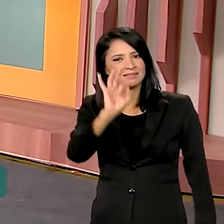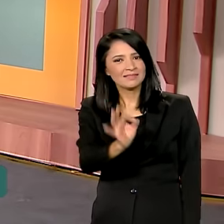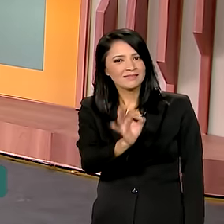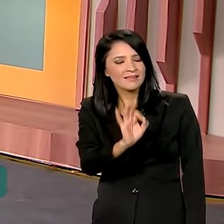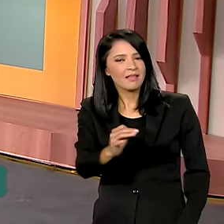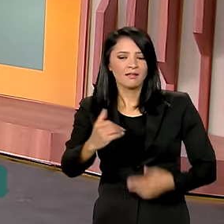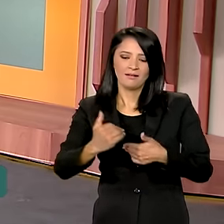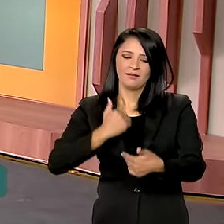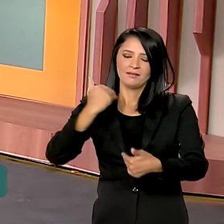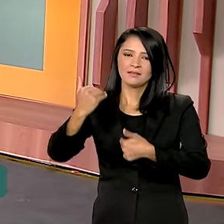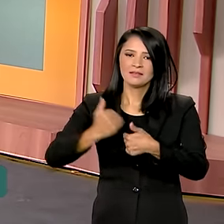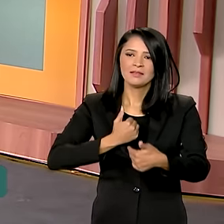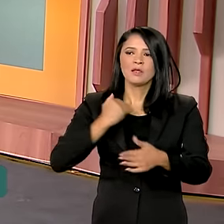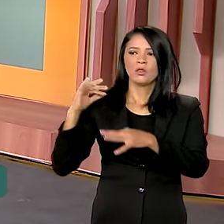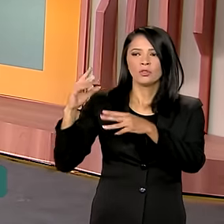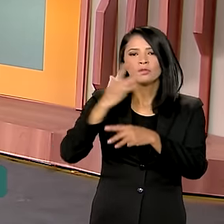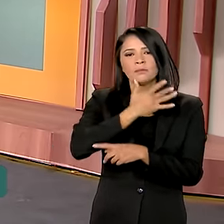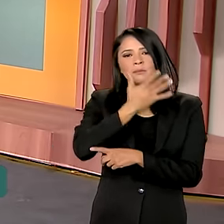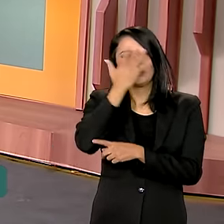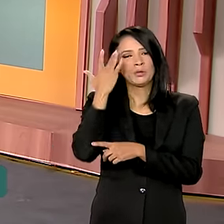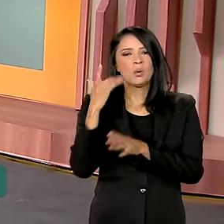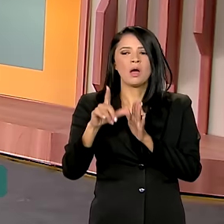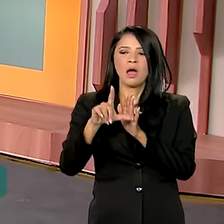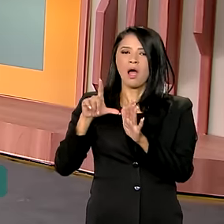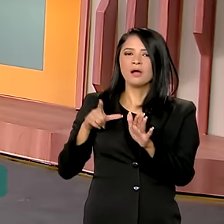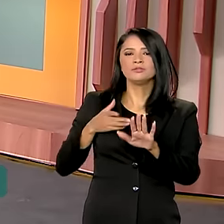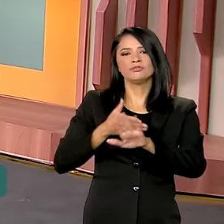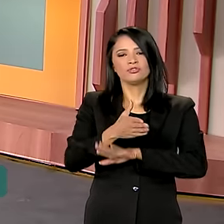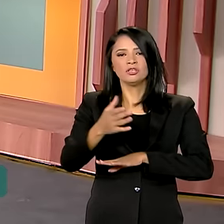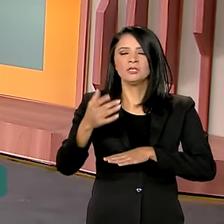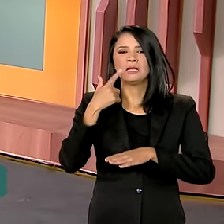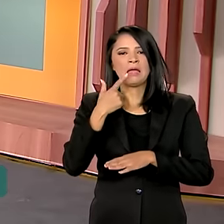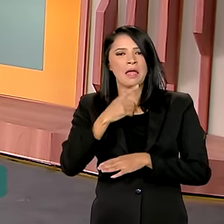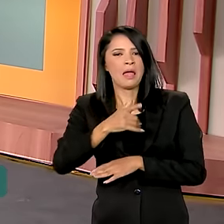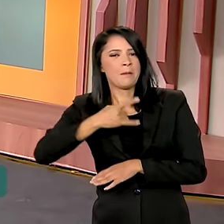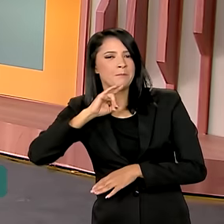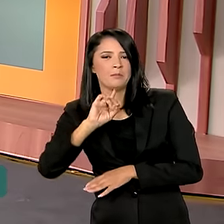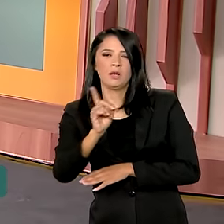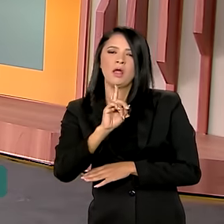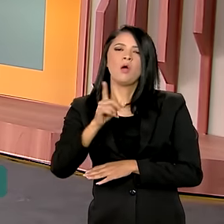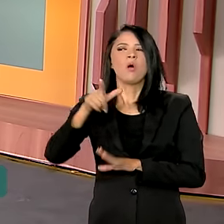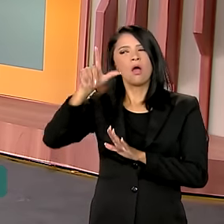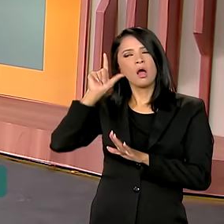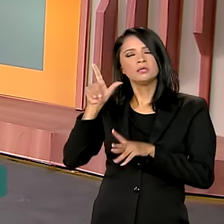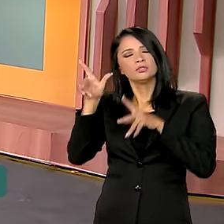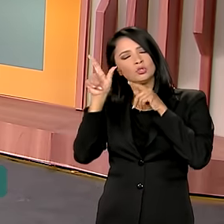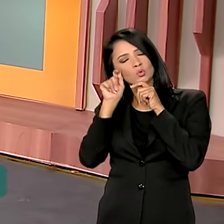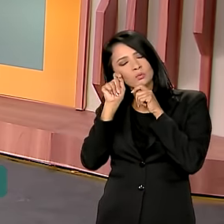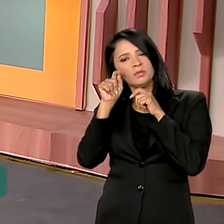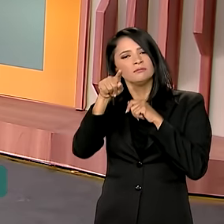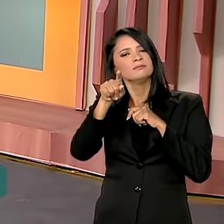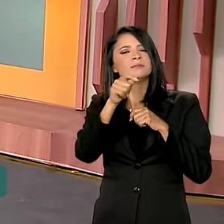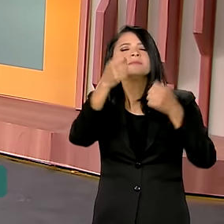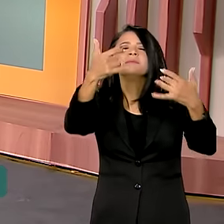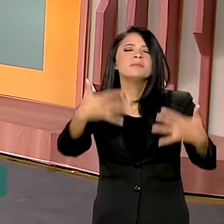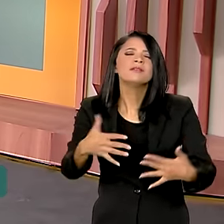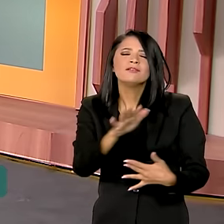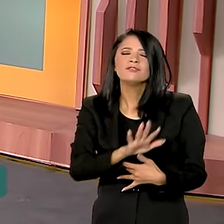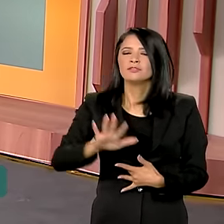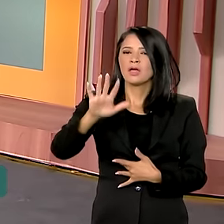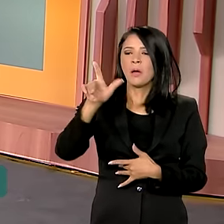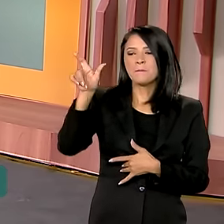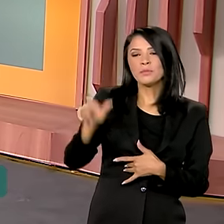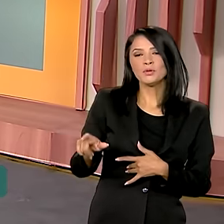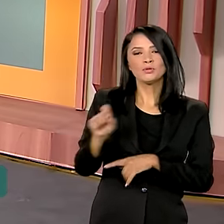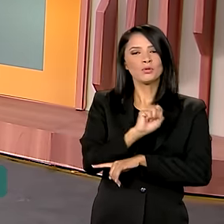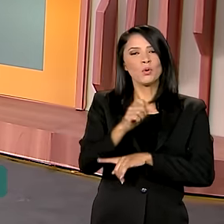recomendações para todo mundo antes de pegar a estrada, não beber, descansar, faz uma geral pra gente aí, o que o motorista